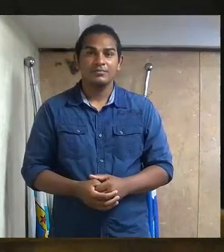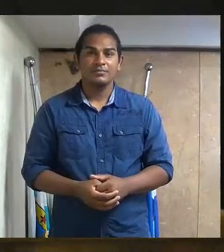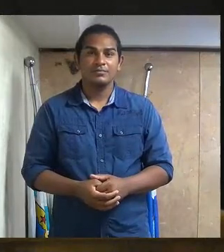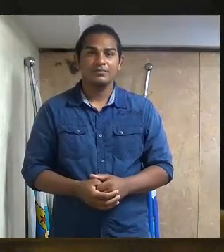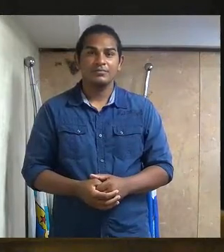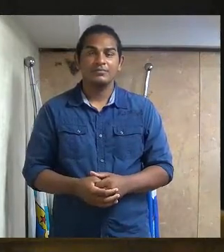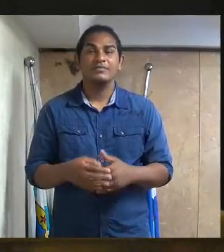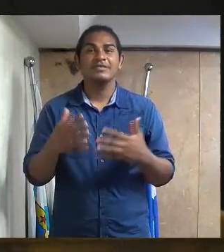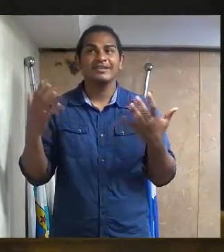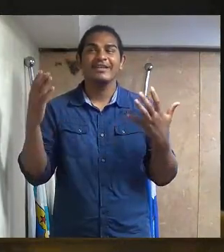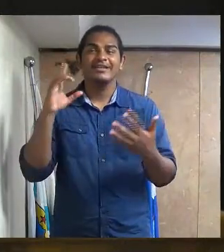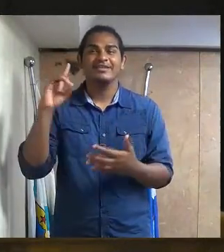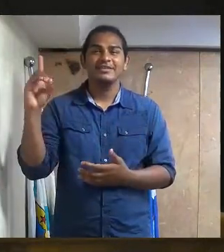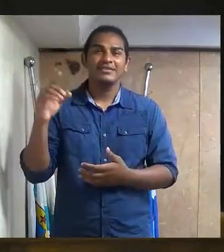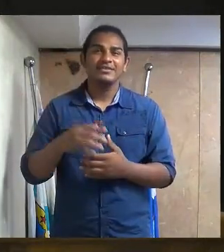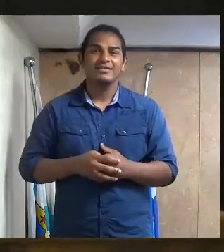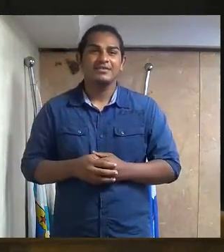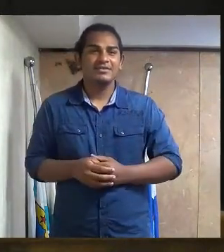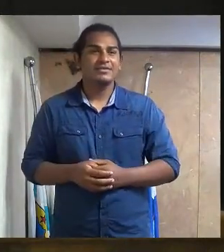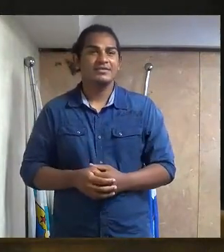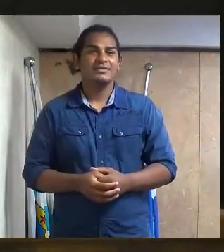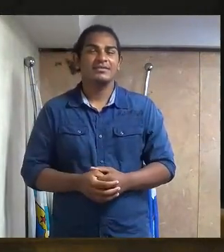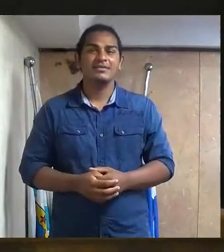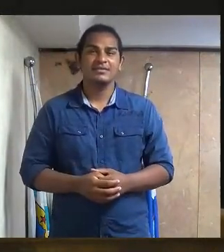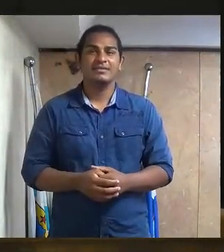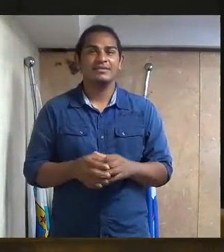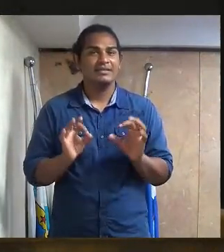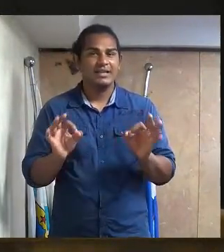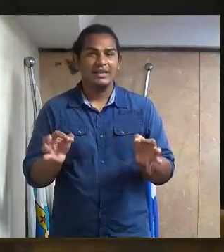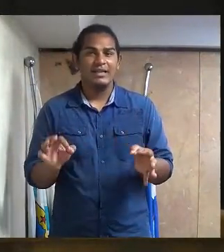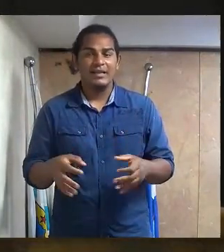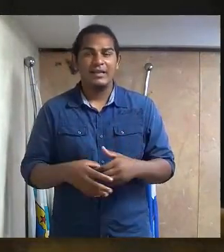Graças a Deus. É isso.